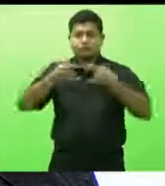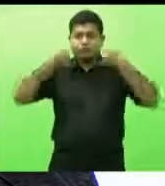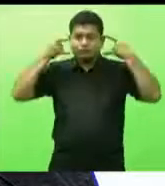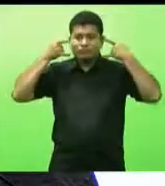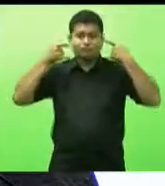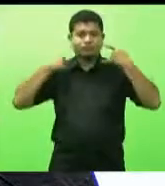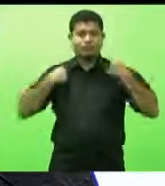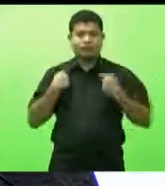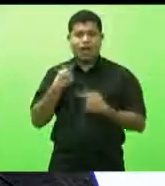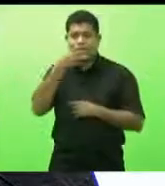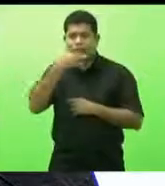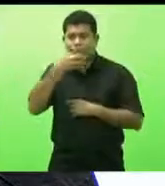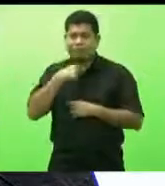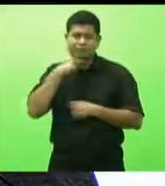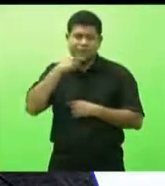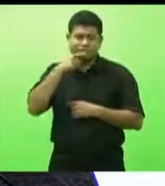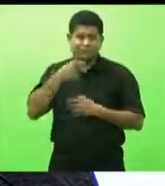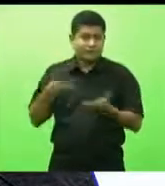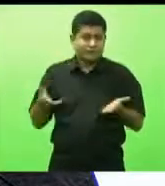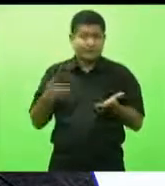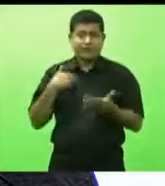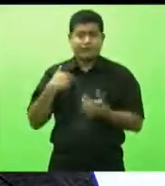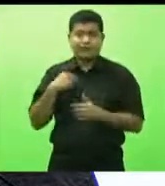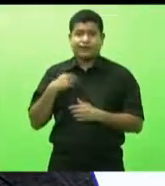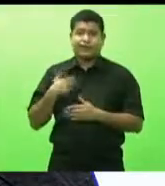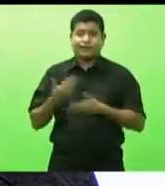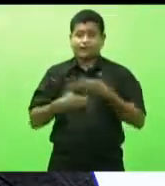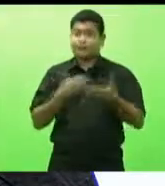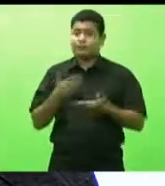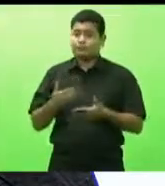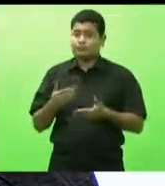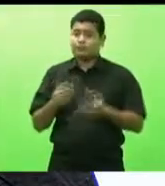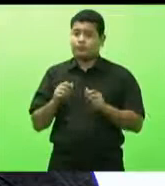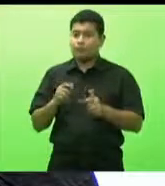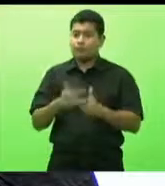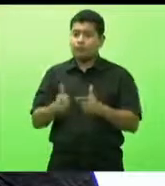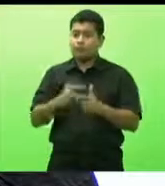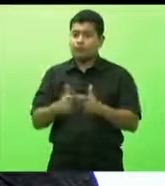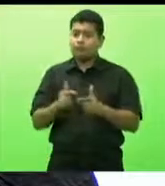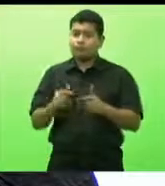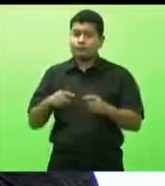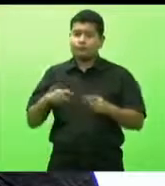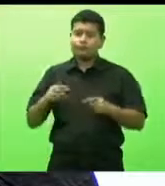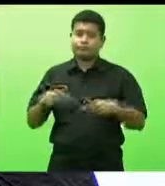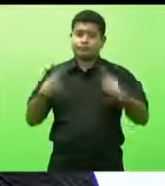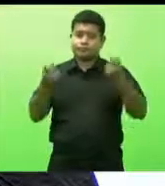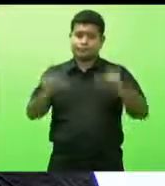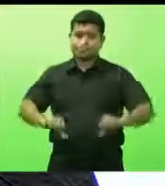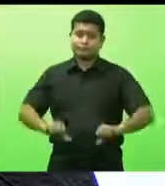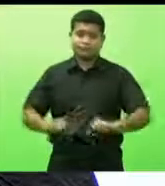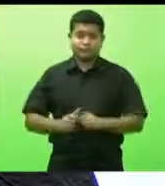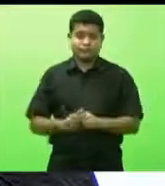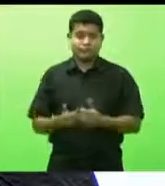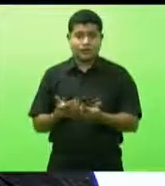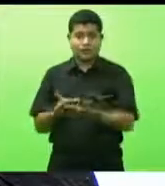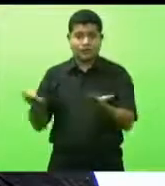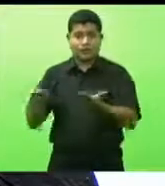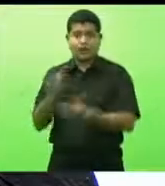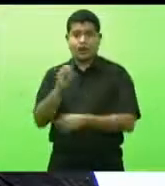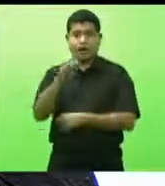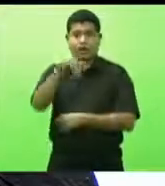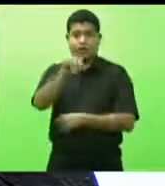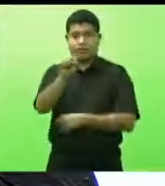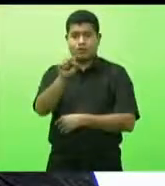dificulte realmente a formação e o futuro dessas crianças. ainda mais que, segundo a OMS, também a Unicef, é